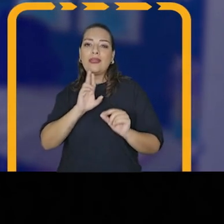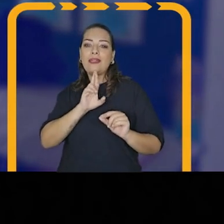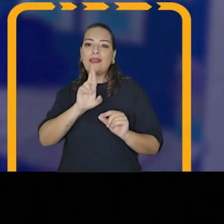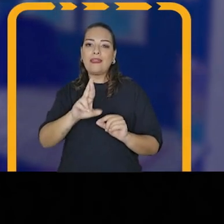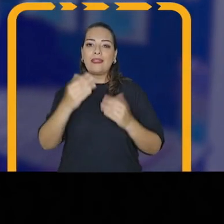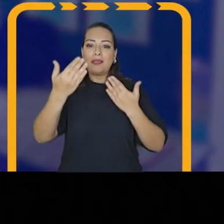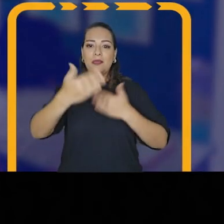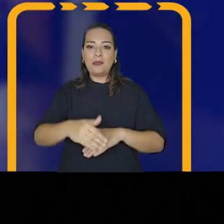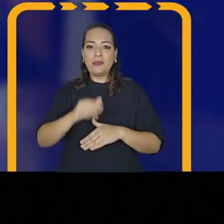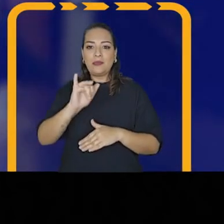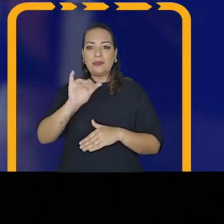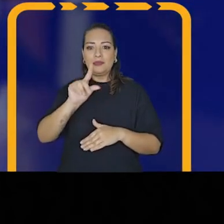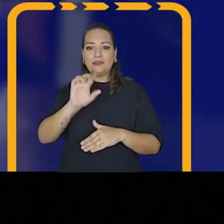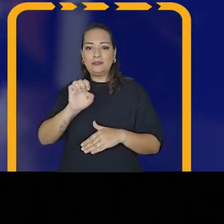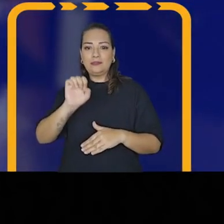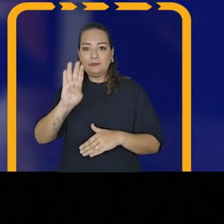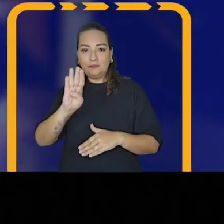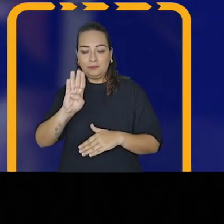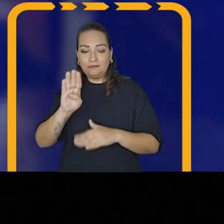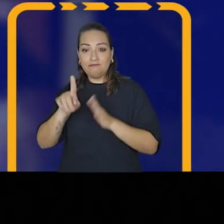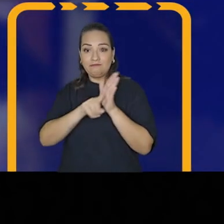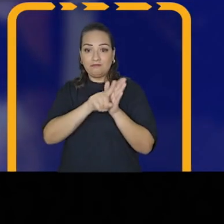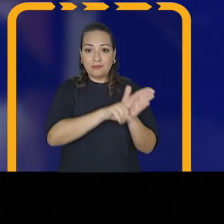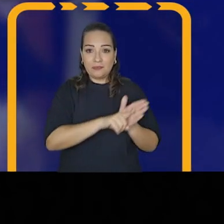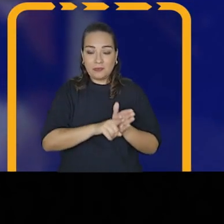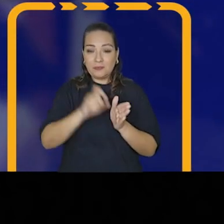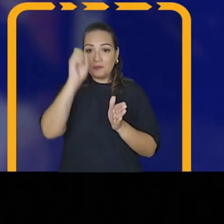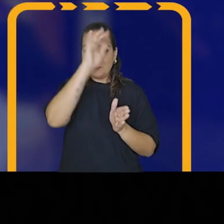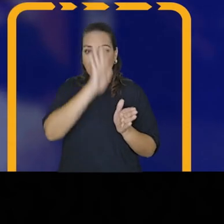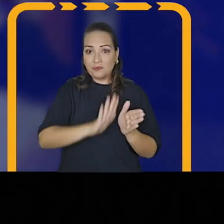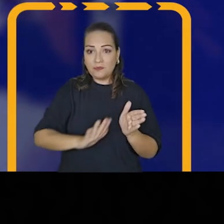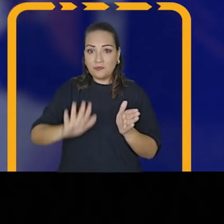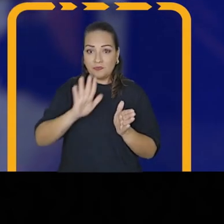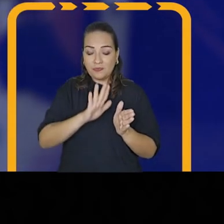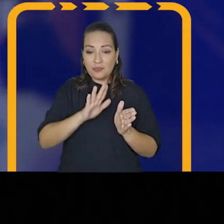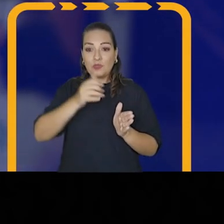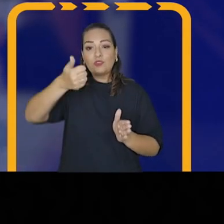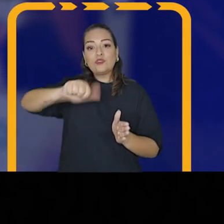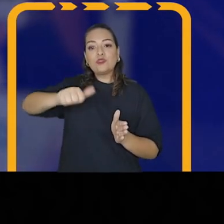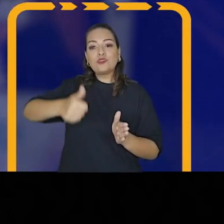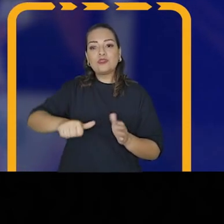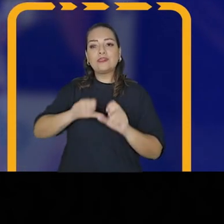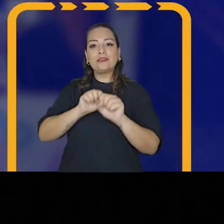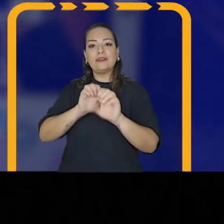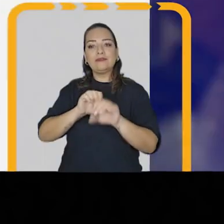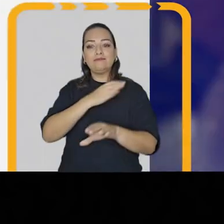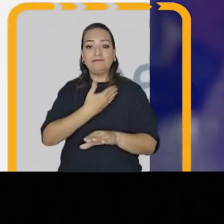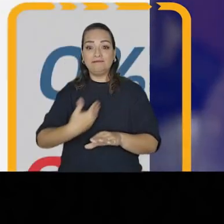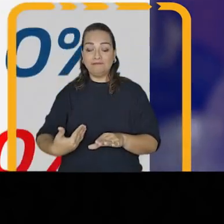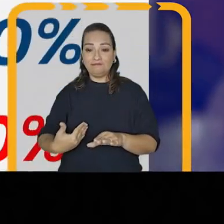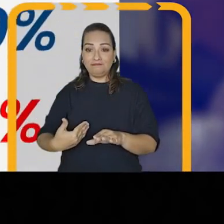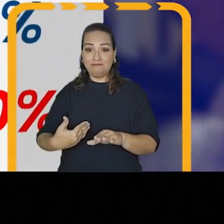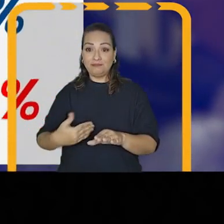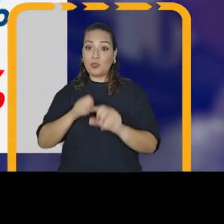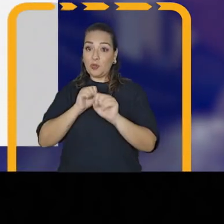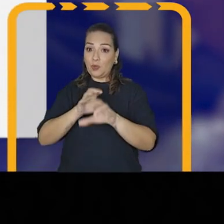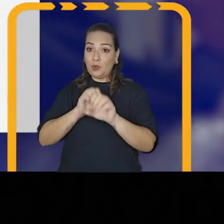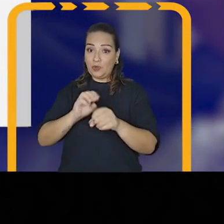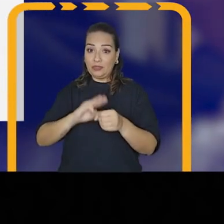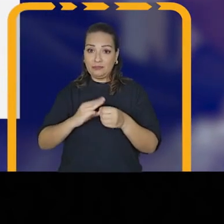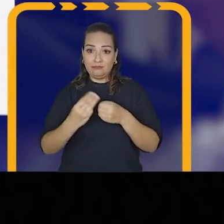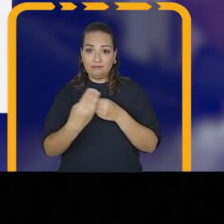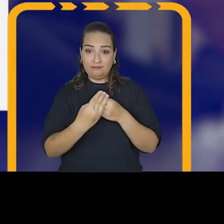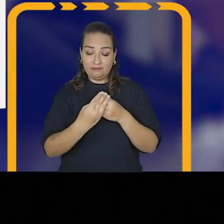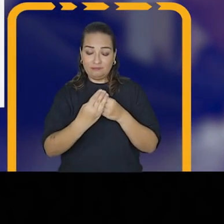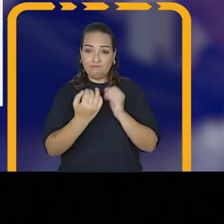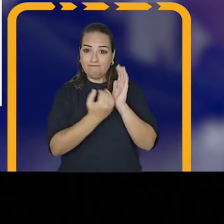Avalia Todo o Ensino Público. A rede municipal da nossa cidade ultrapassou São Paulo e Belo Horizonte. Hoje nós somos a capital